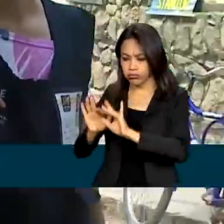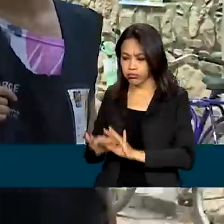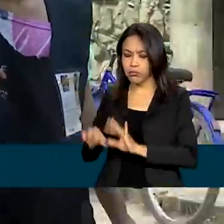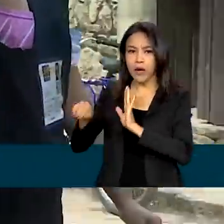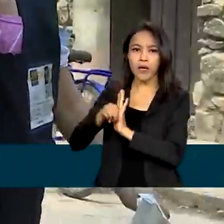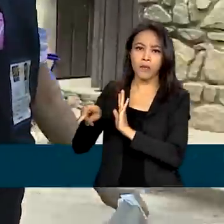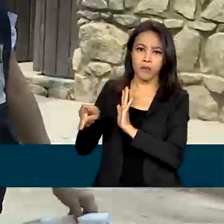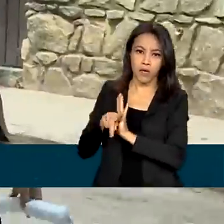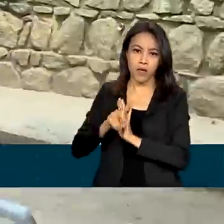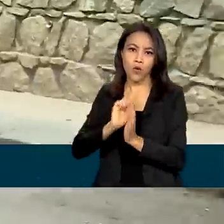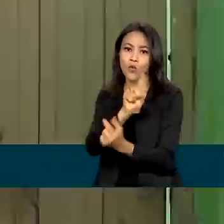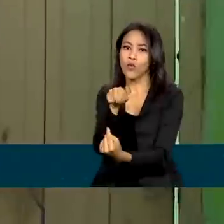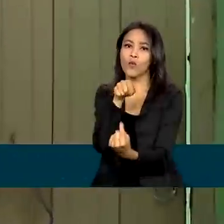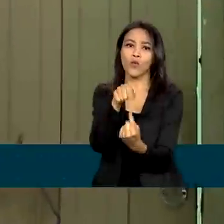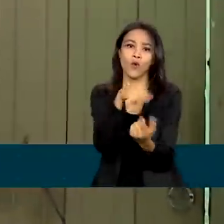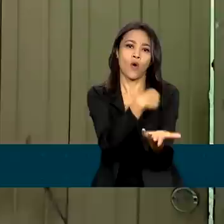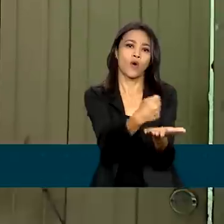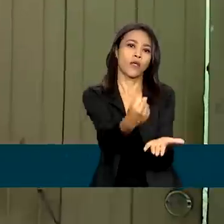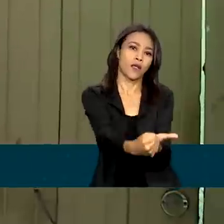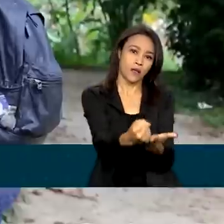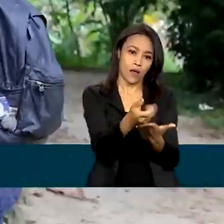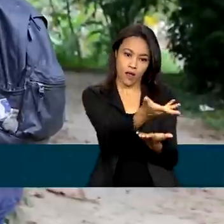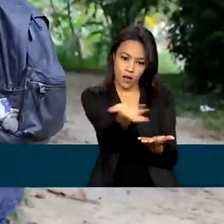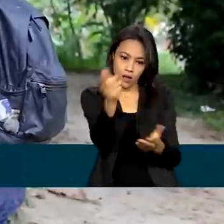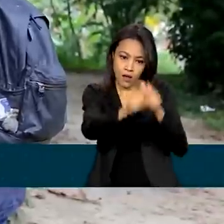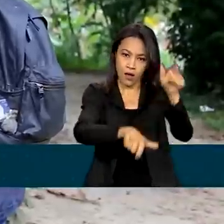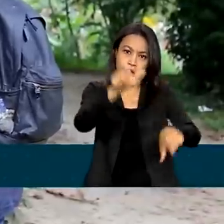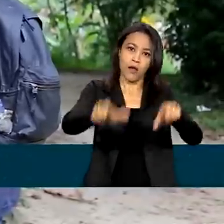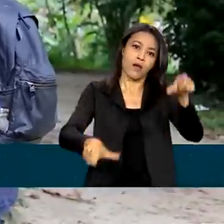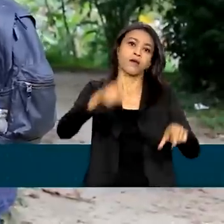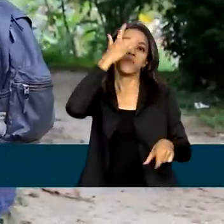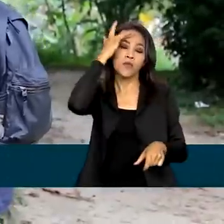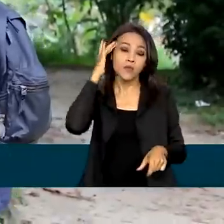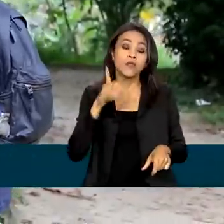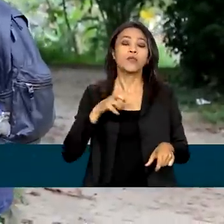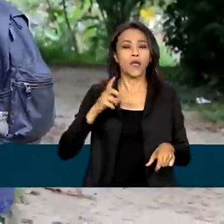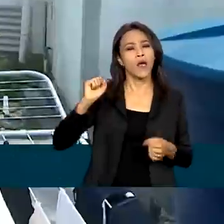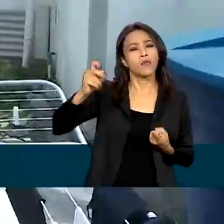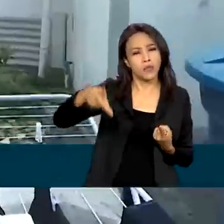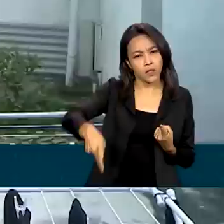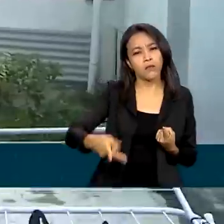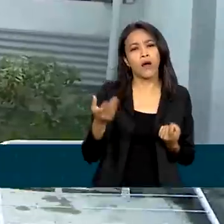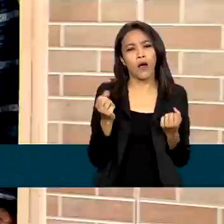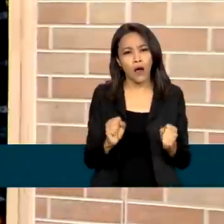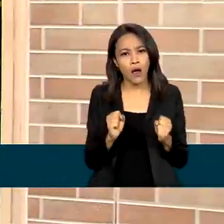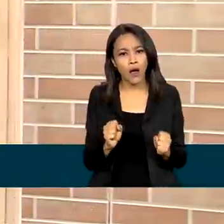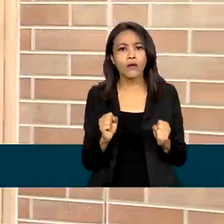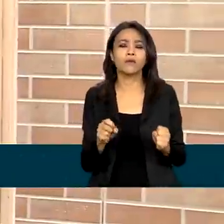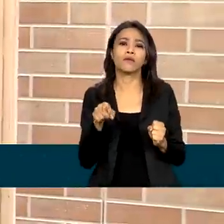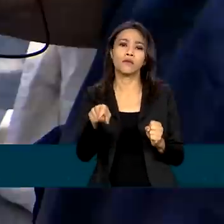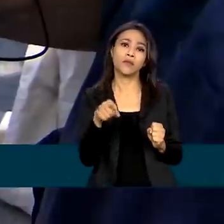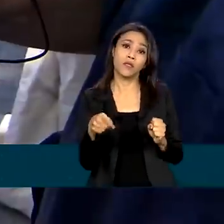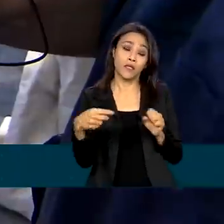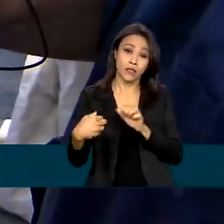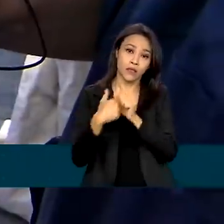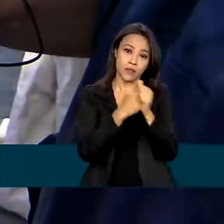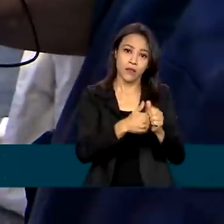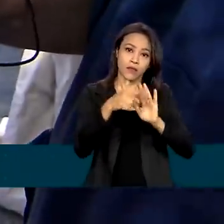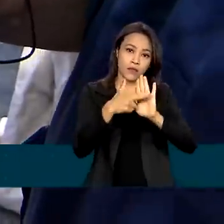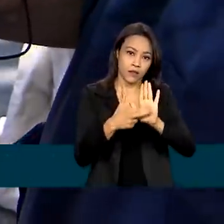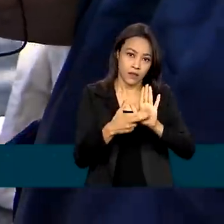para a contratação de recenseadores temporários. Estão incluídos aposentados pelos regimes da Previdência Social.